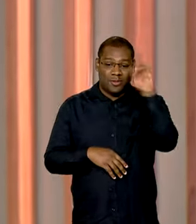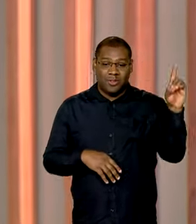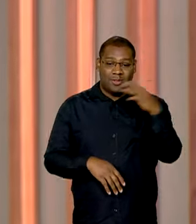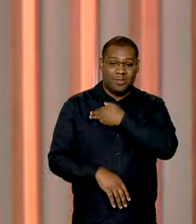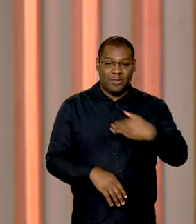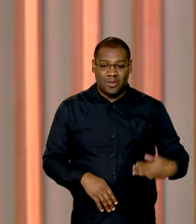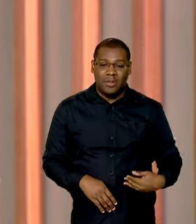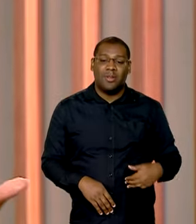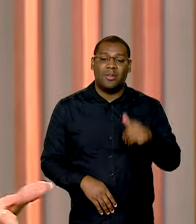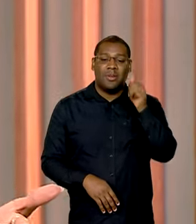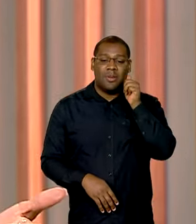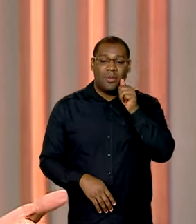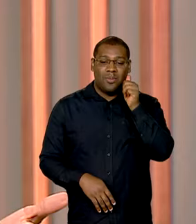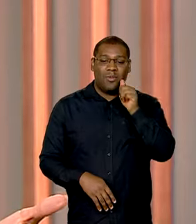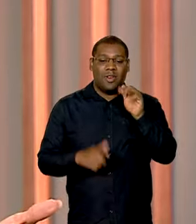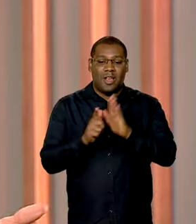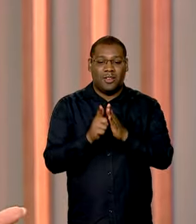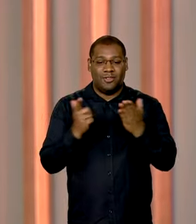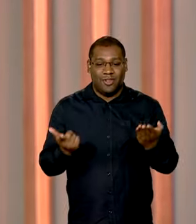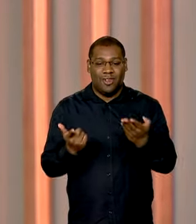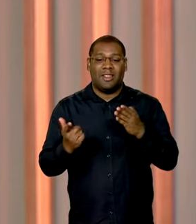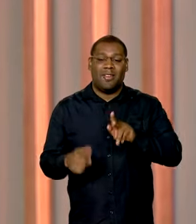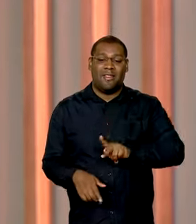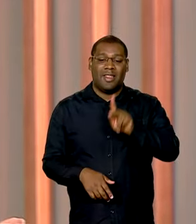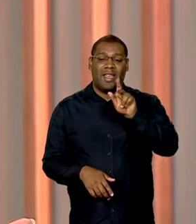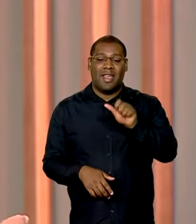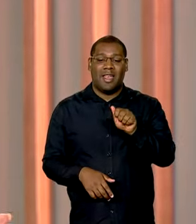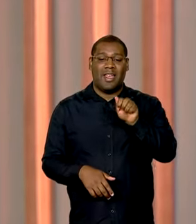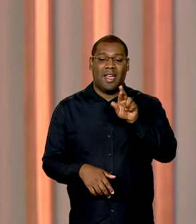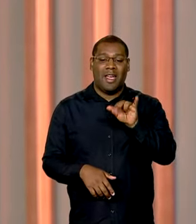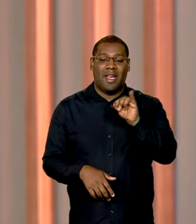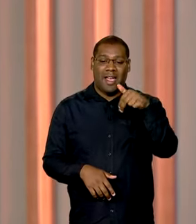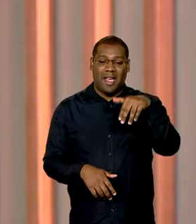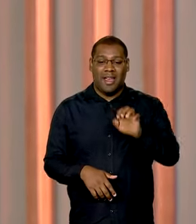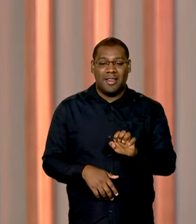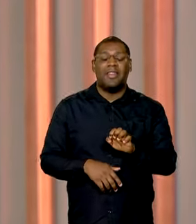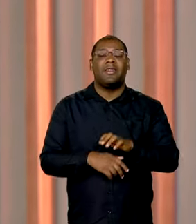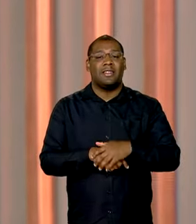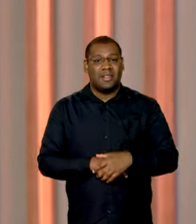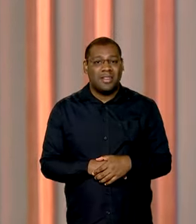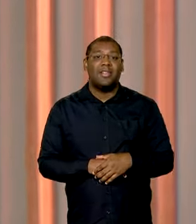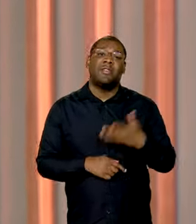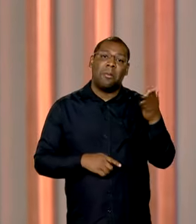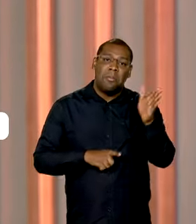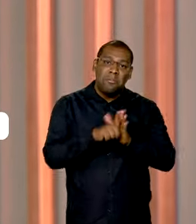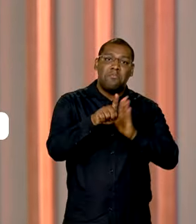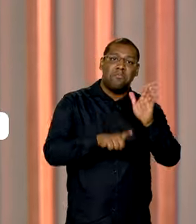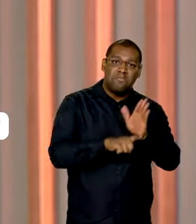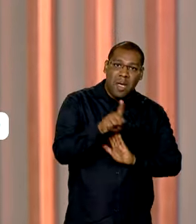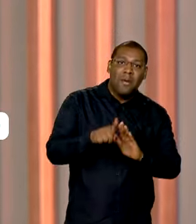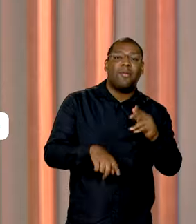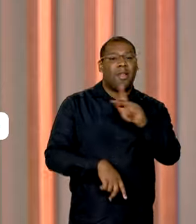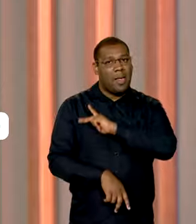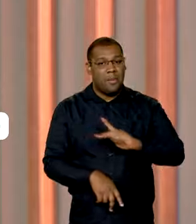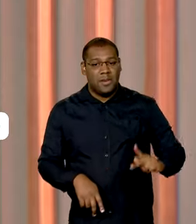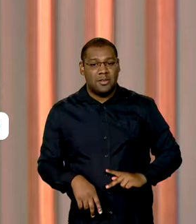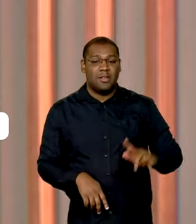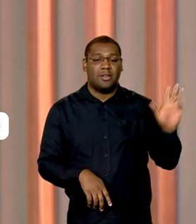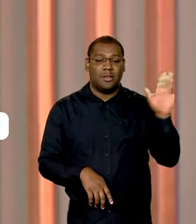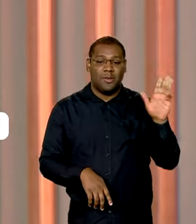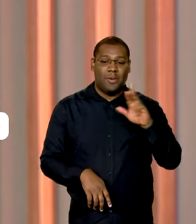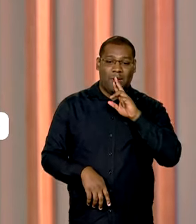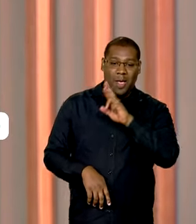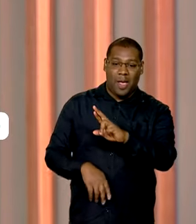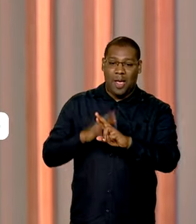Melo e aos jornalistas de emissoras de rádio espalhadas em todo o país, o presidente respondeu várias perguntas e debateu sobre